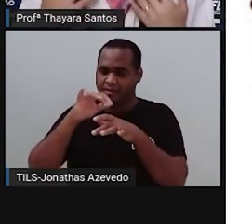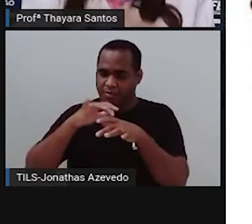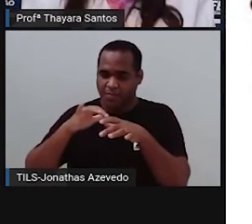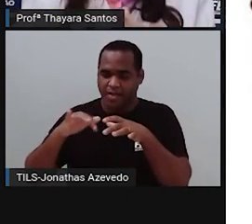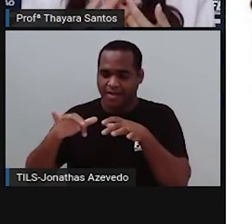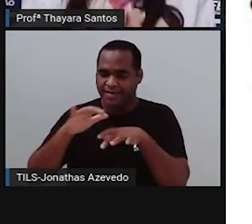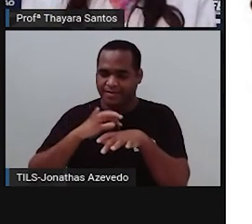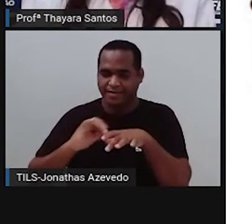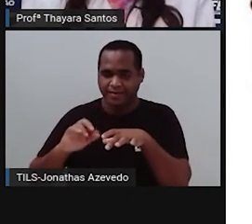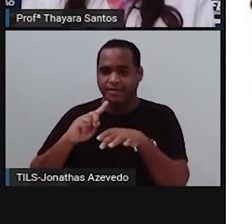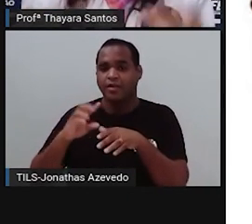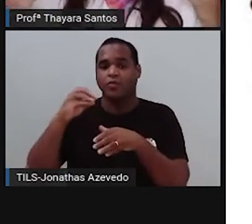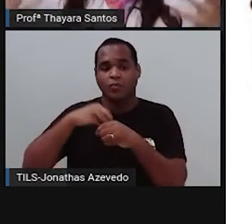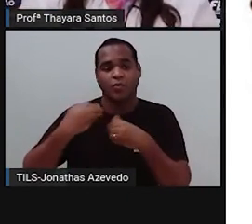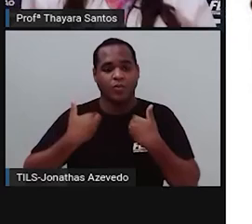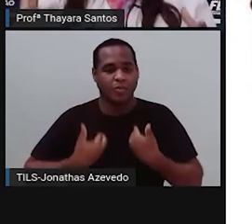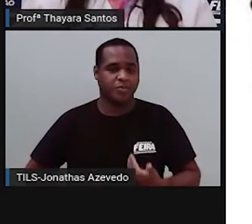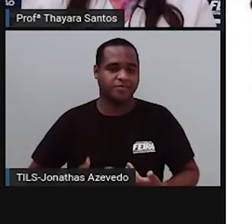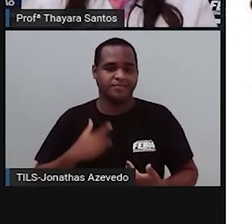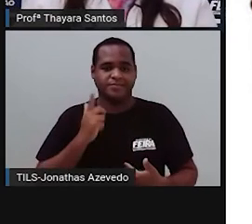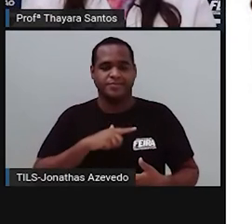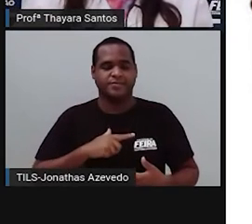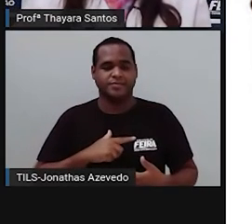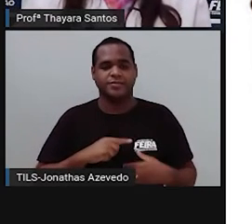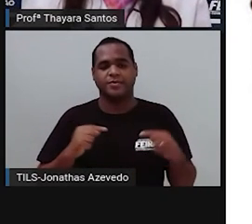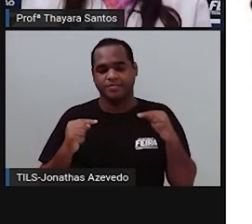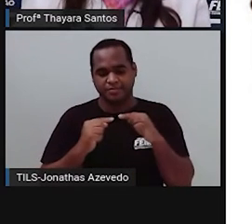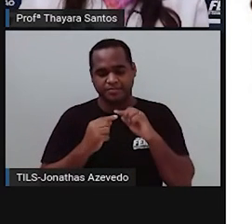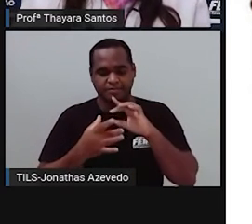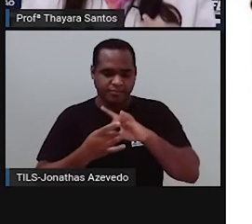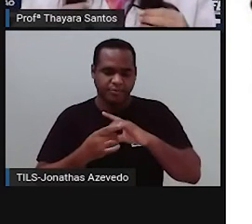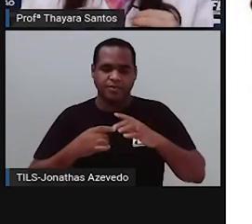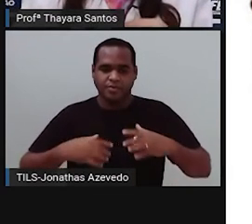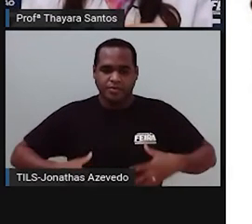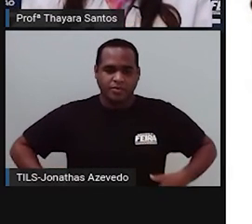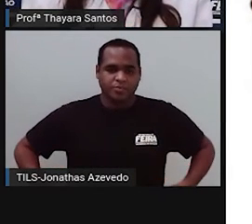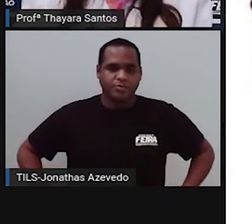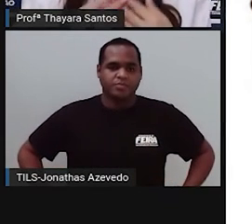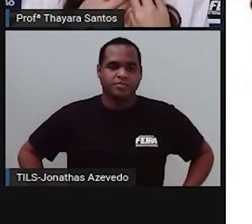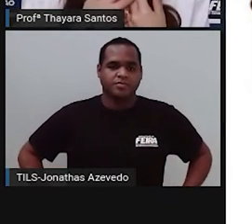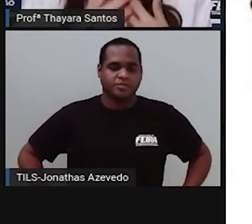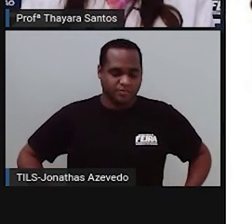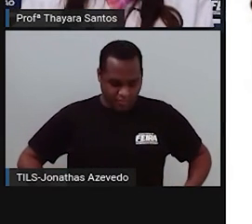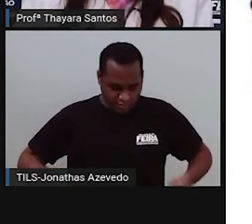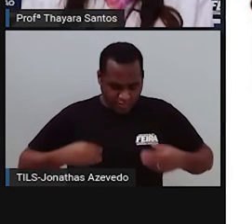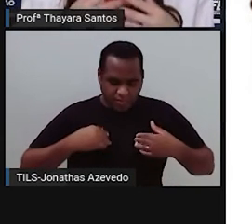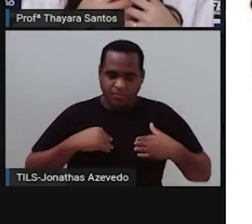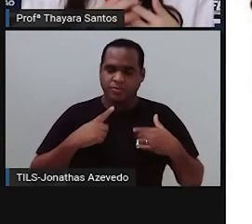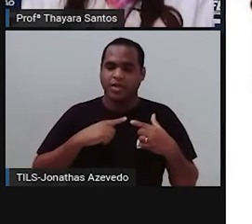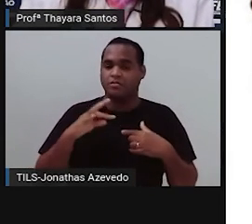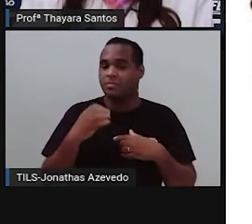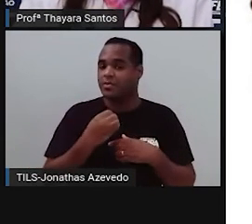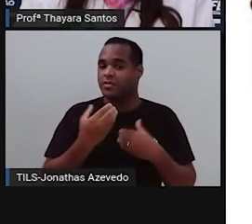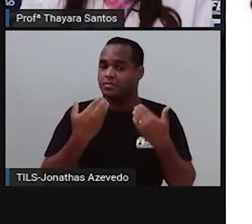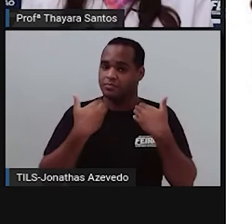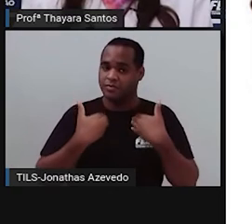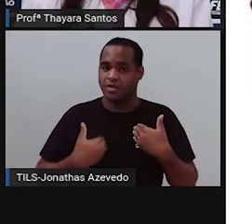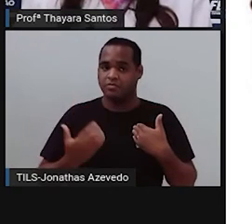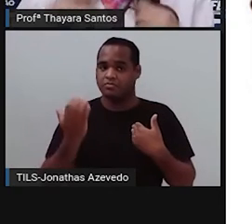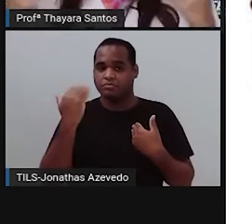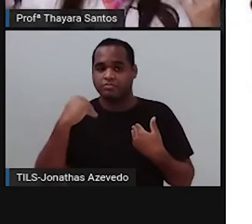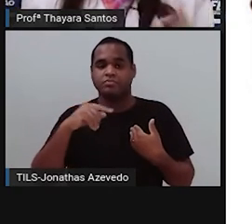aí a gordura no nosso corpo. Então, elas são encontradas nessa região abdominal, elas podem ser encontradas também internamente entre as